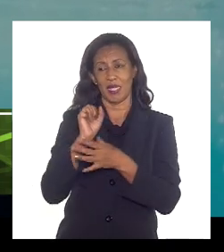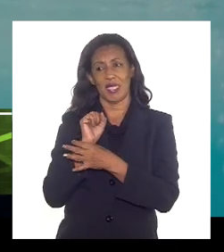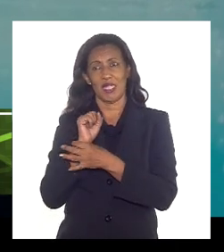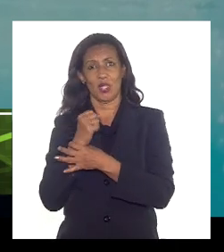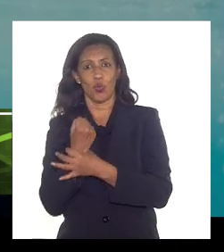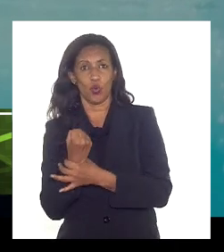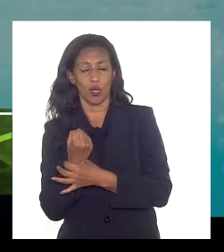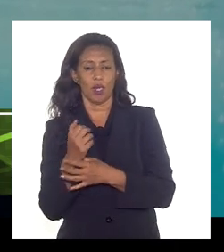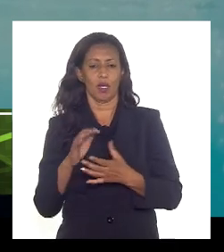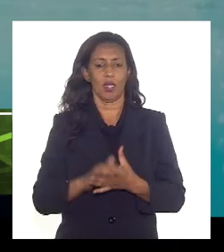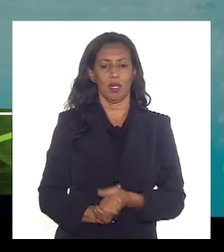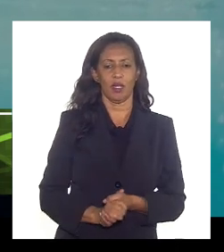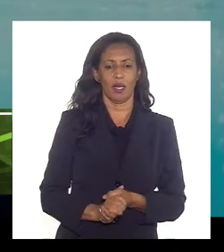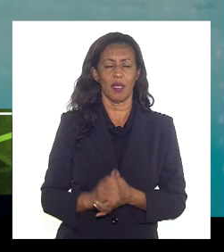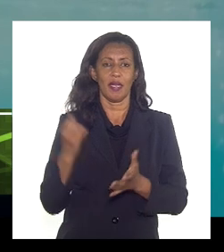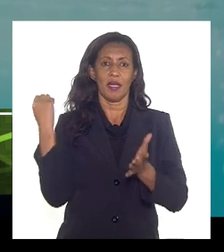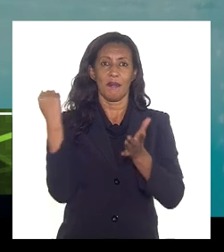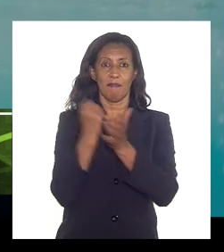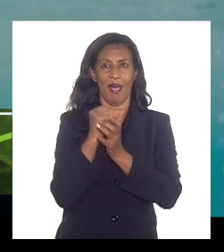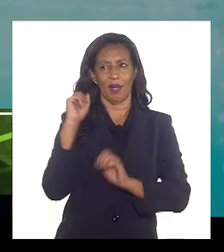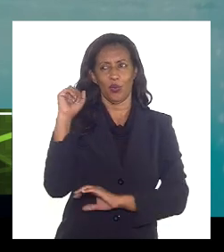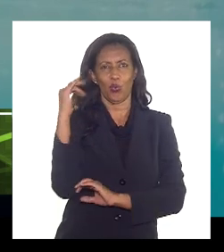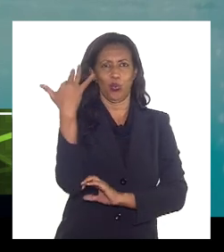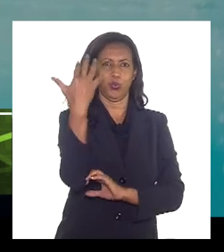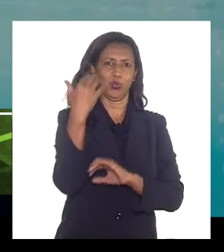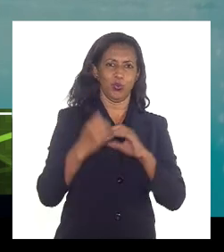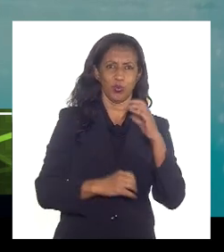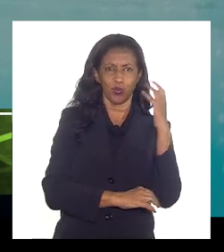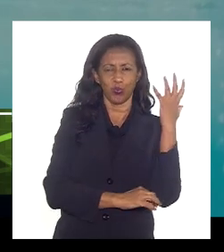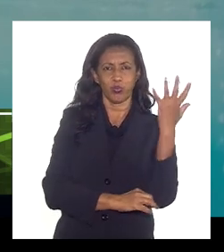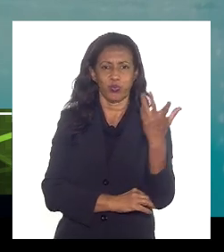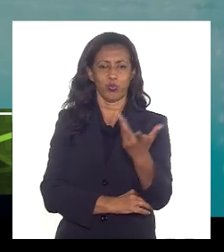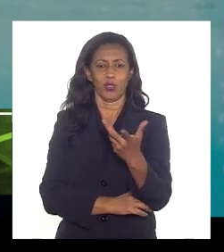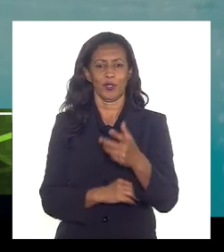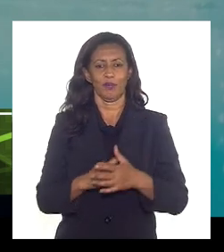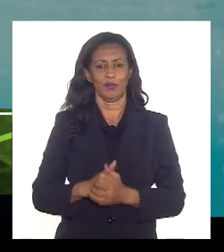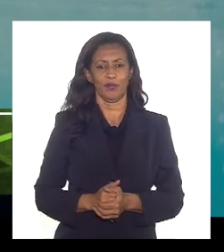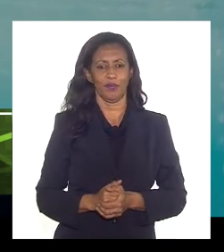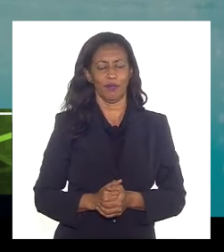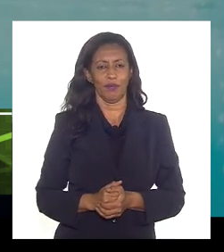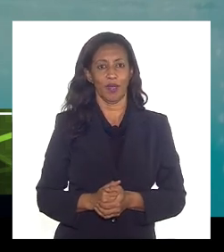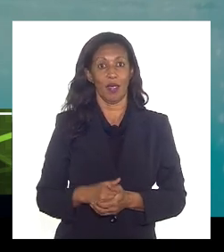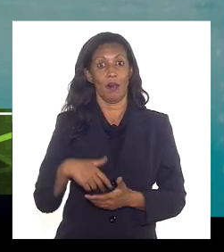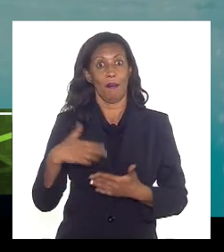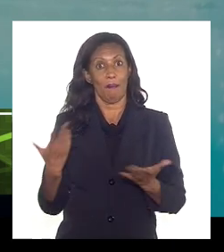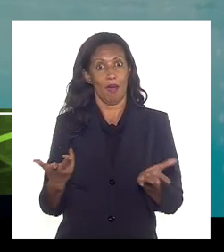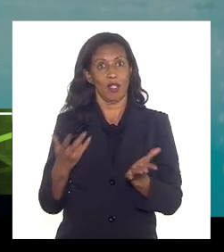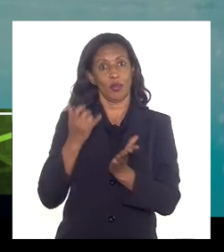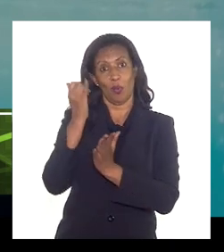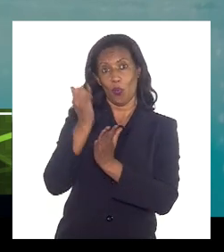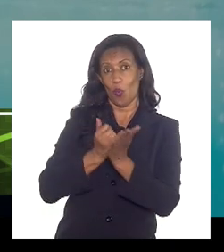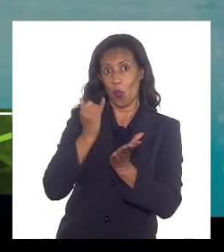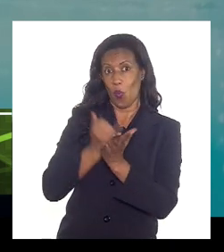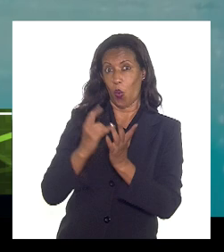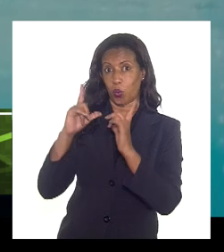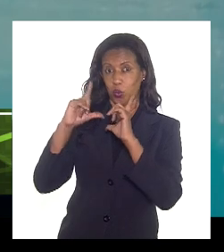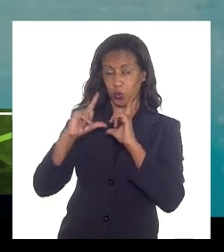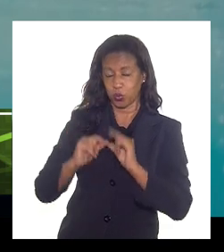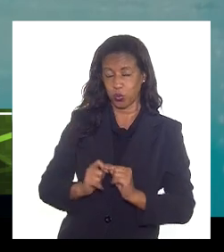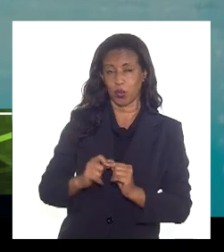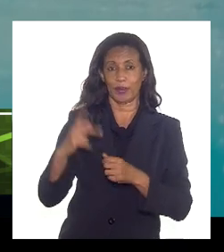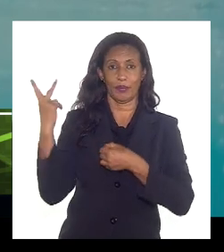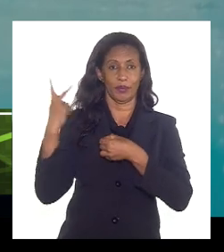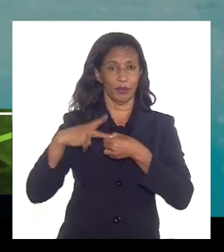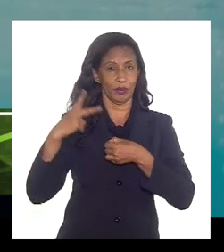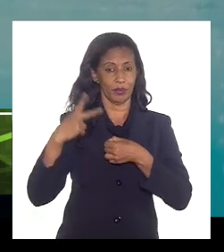a questão de menor impacto ao meio ambiente a questão de maximização de receita né na produção do petróleo né